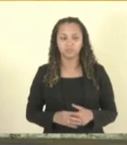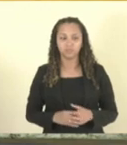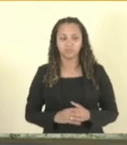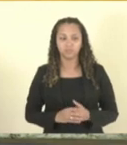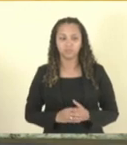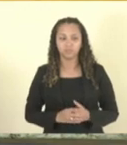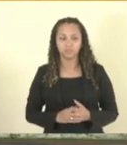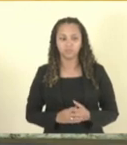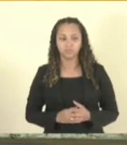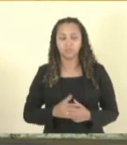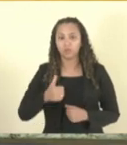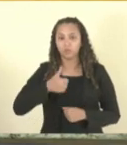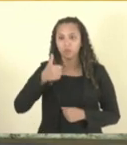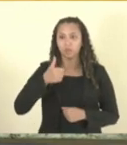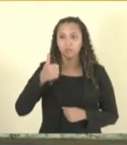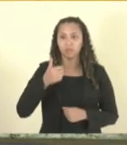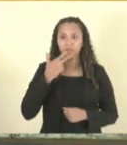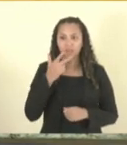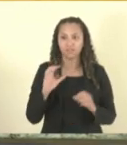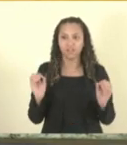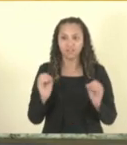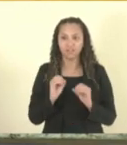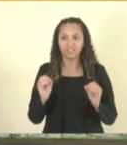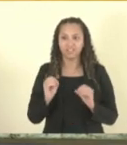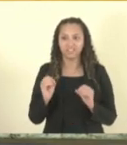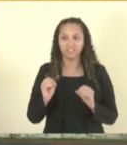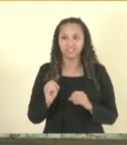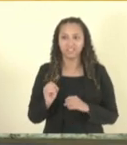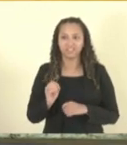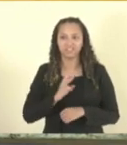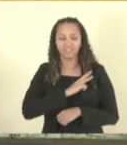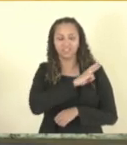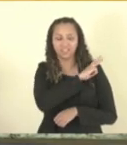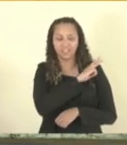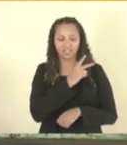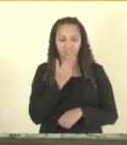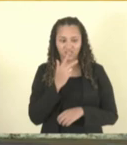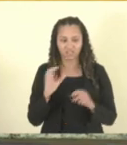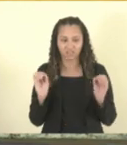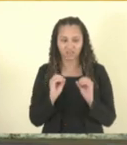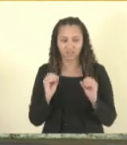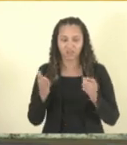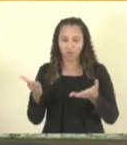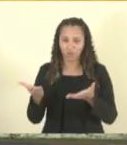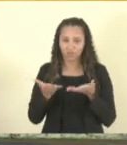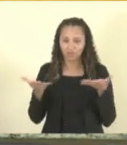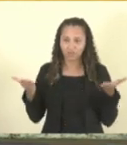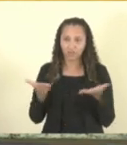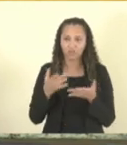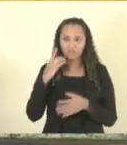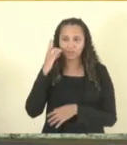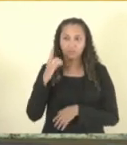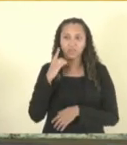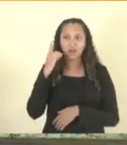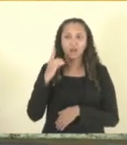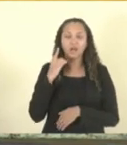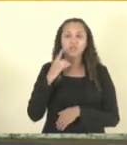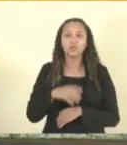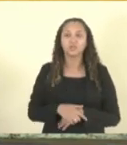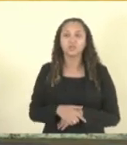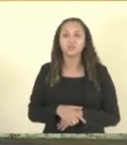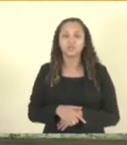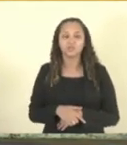O primeiro orador está declinando, deputado Coronel Welito. Eu convido agora a fazer-os dar fala com o nosso